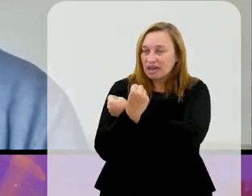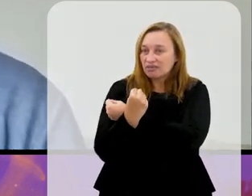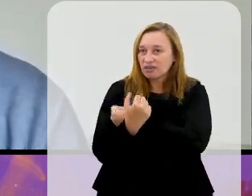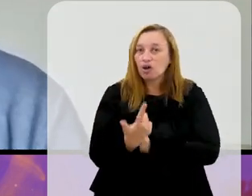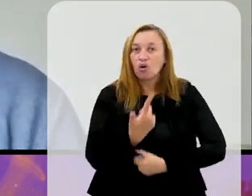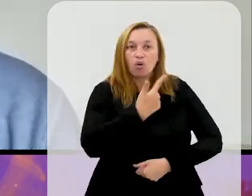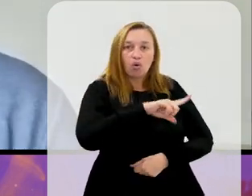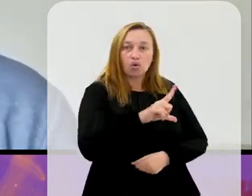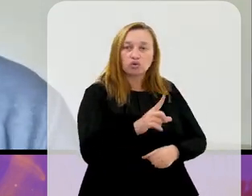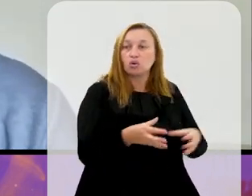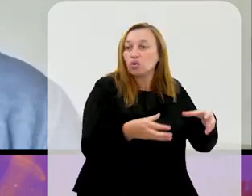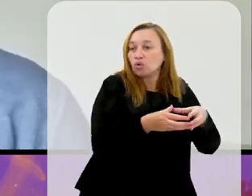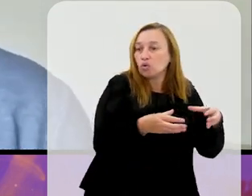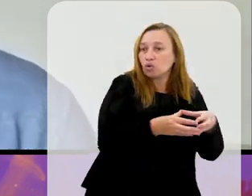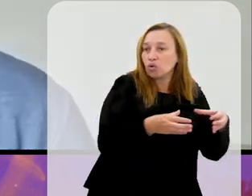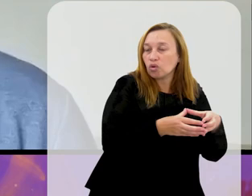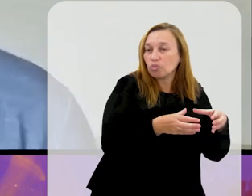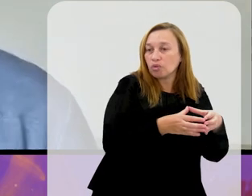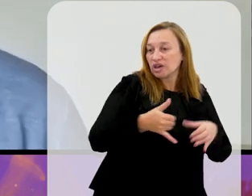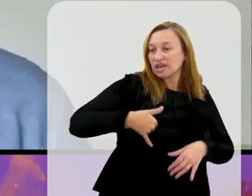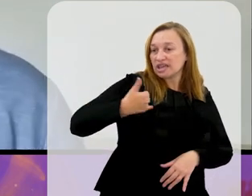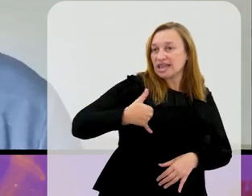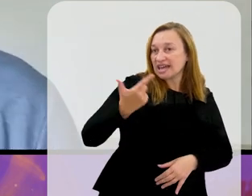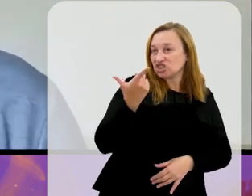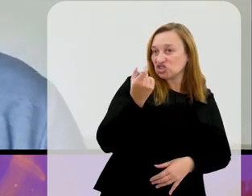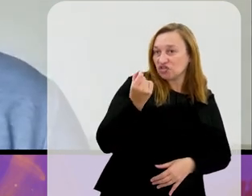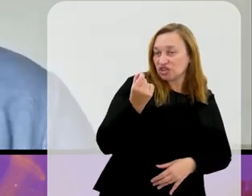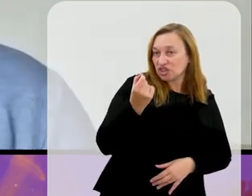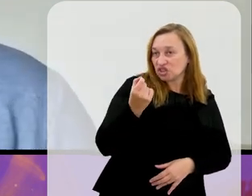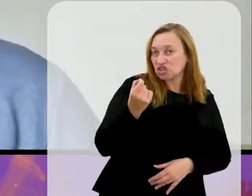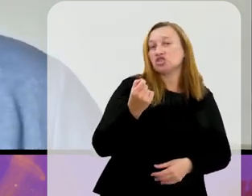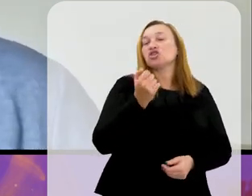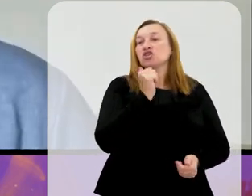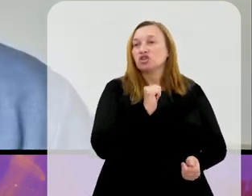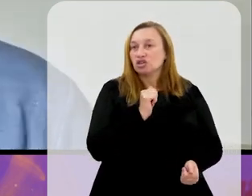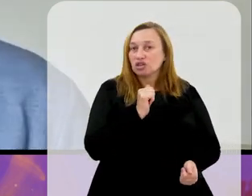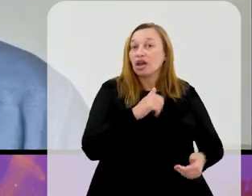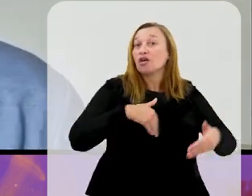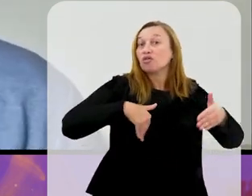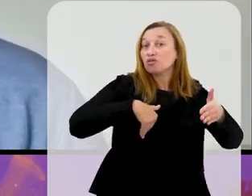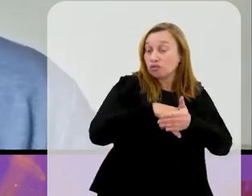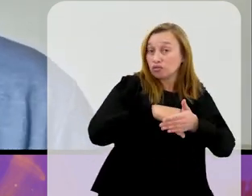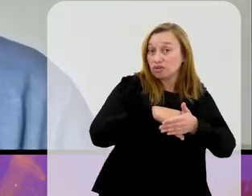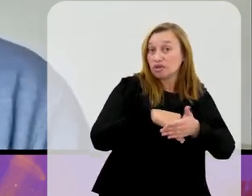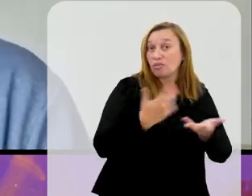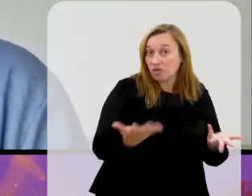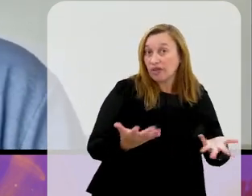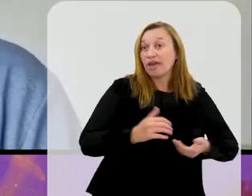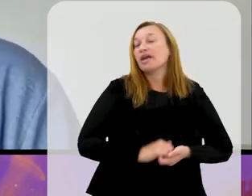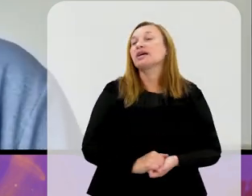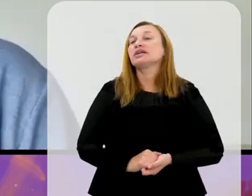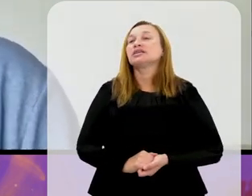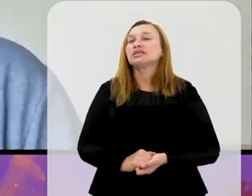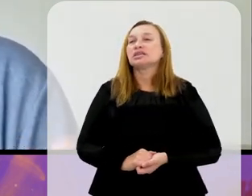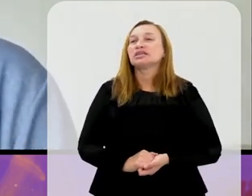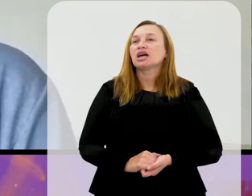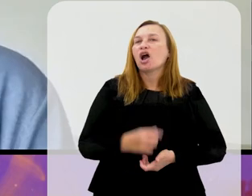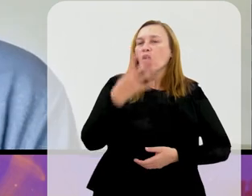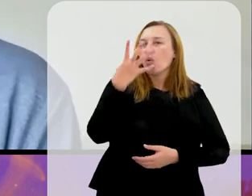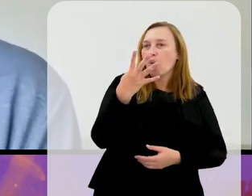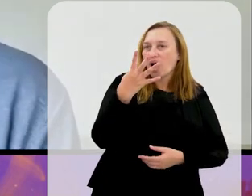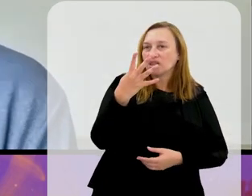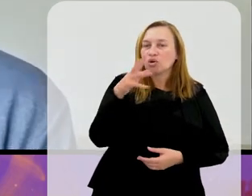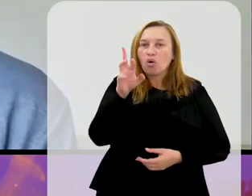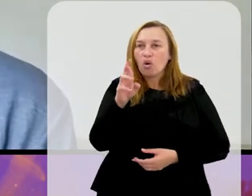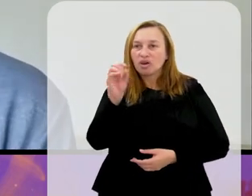outro problema do campeonato não ser bom desde o início. Porque os times têm essa prerrogativa de jogar